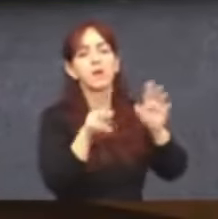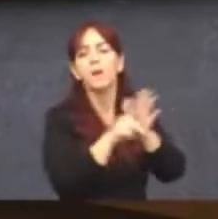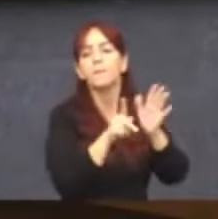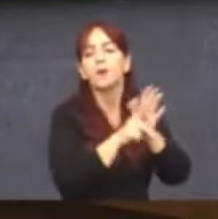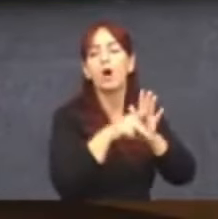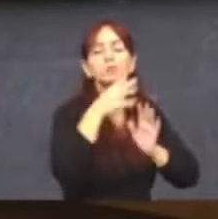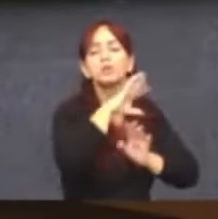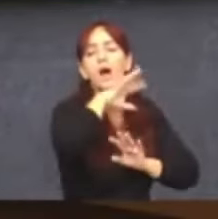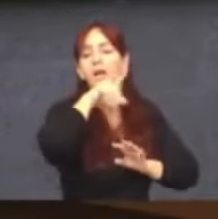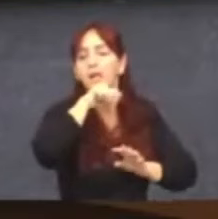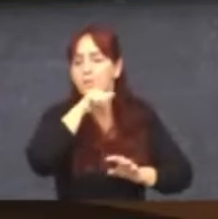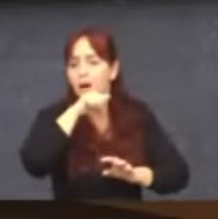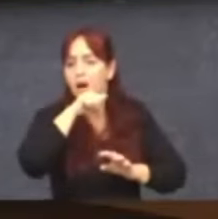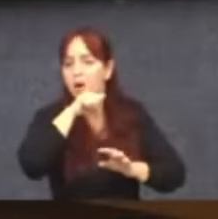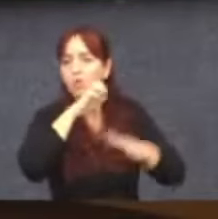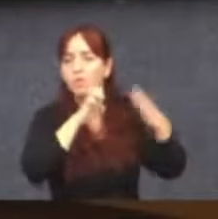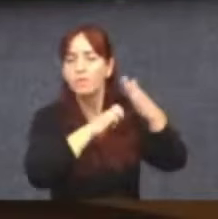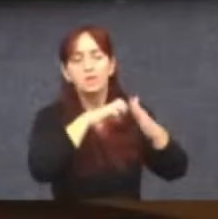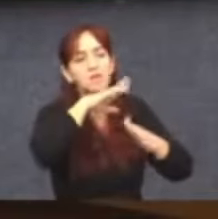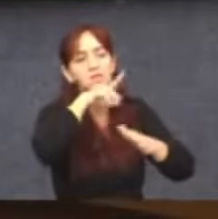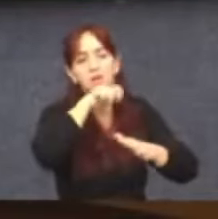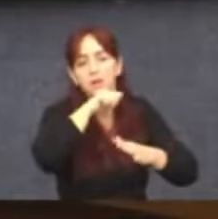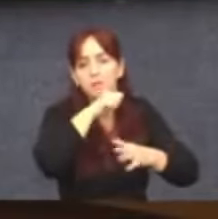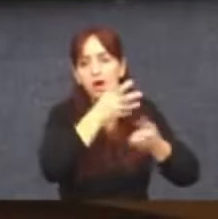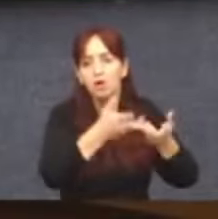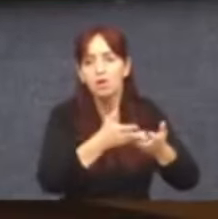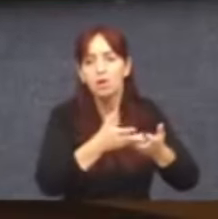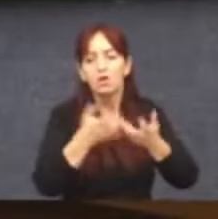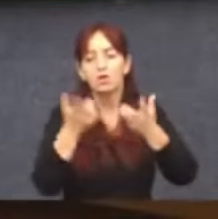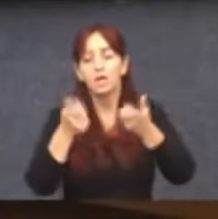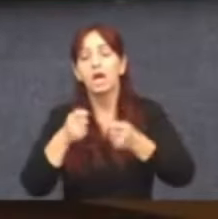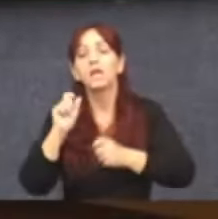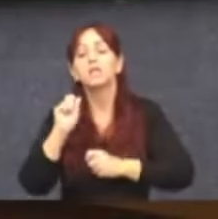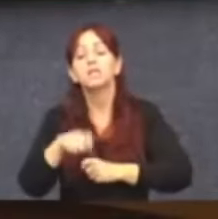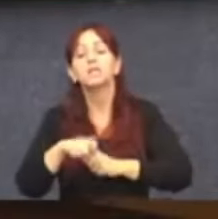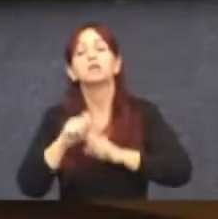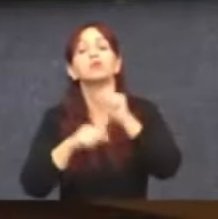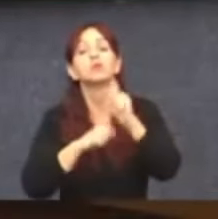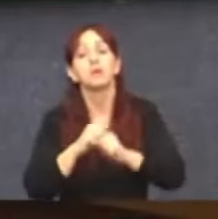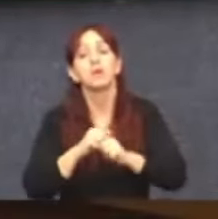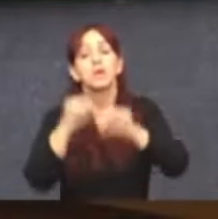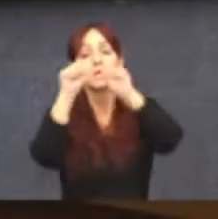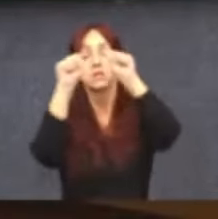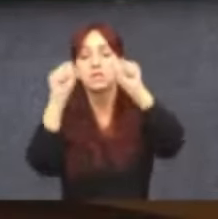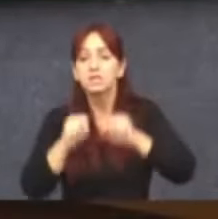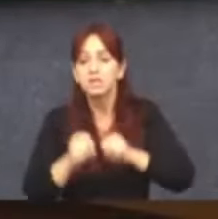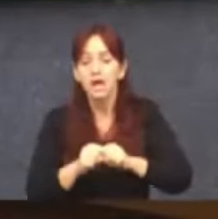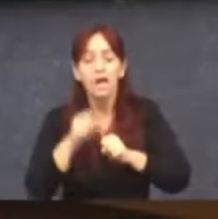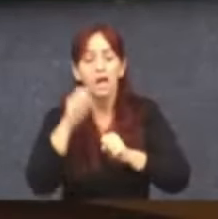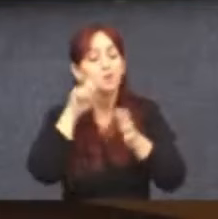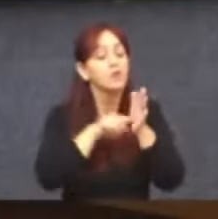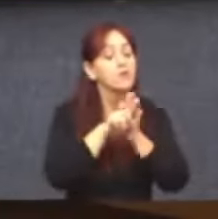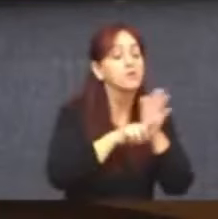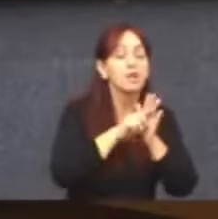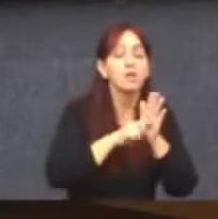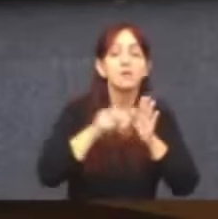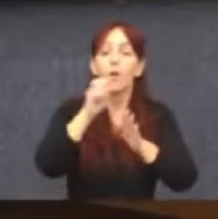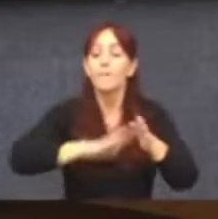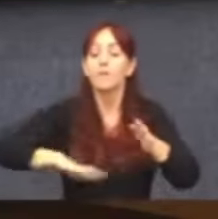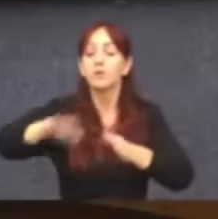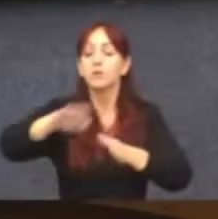origem animal, querem o SIM dentro de Belo Horizonte, o sistema de inspeção municipal. Não anda.